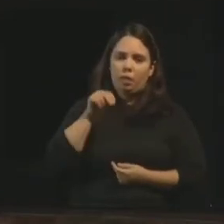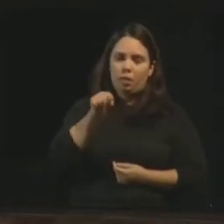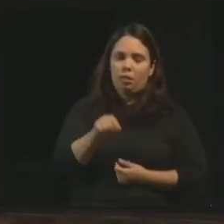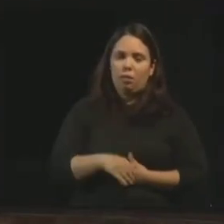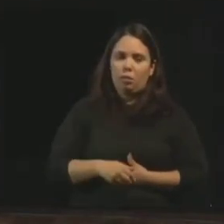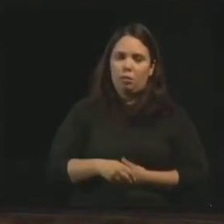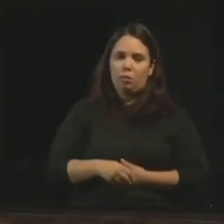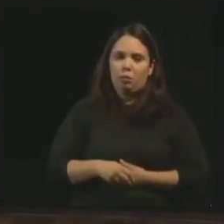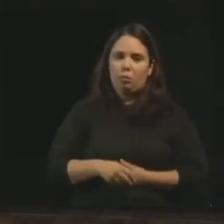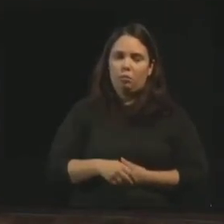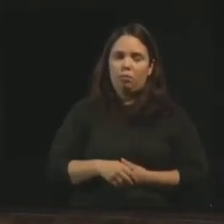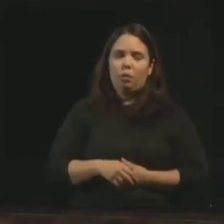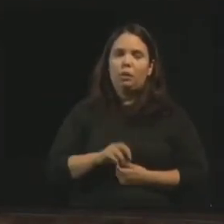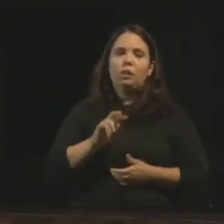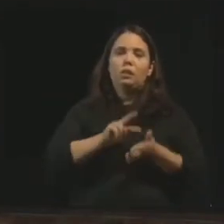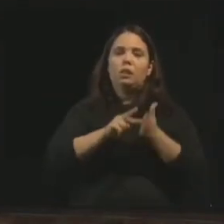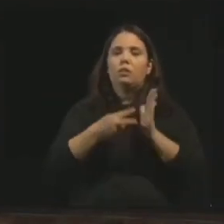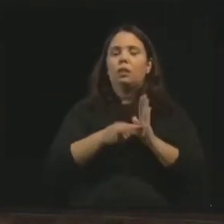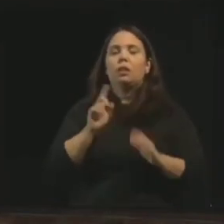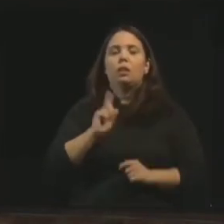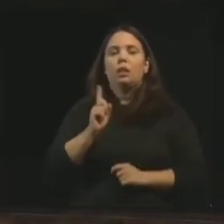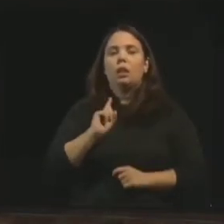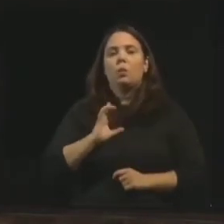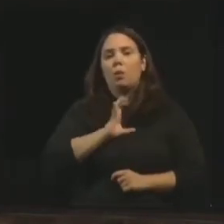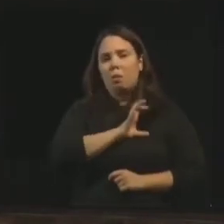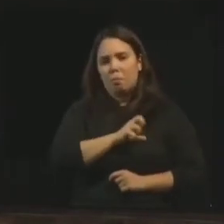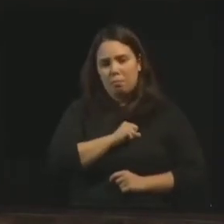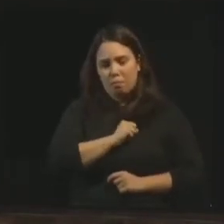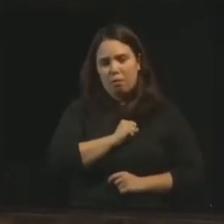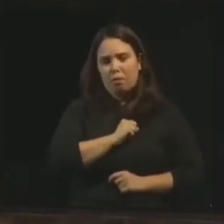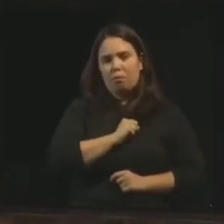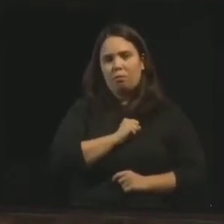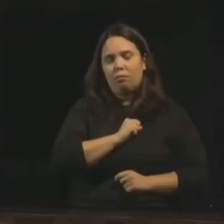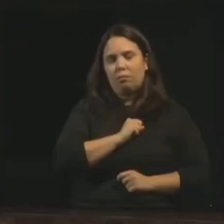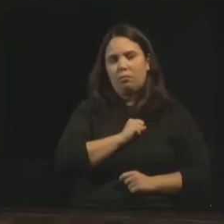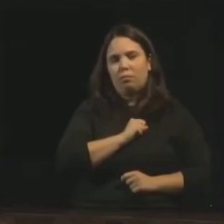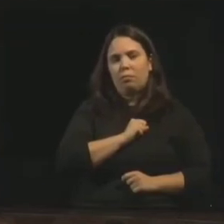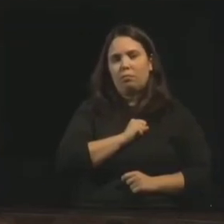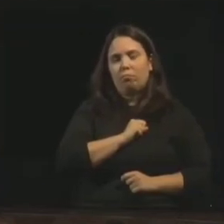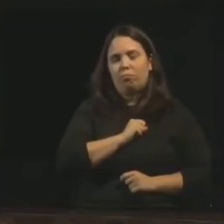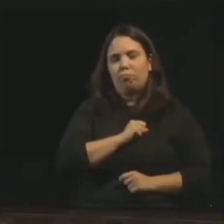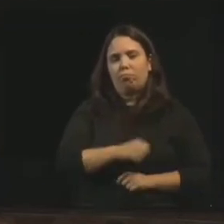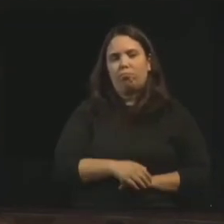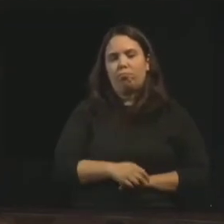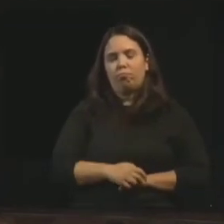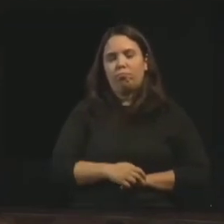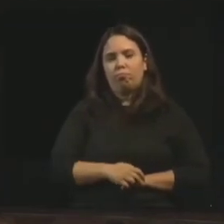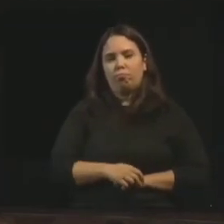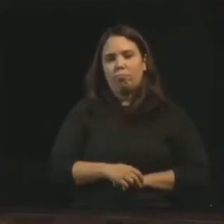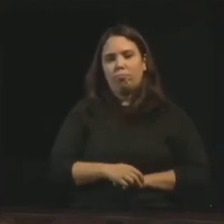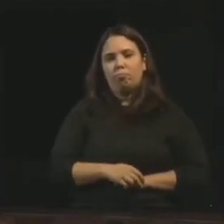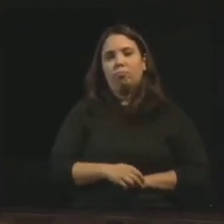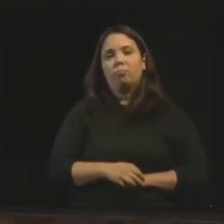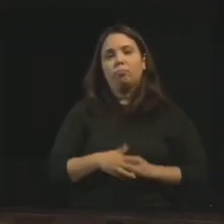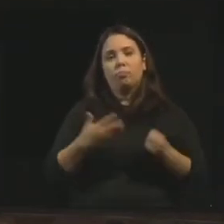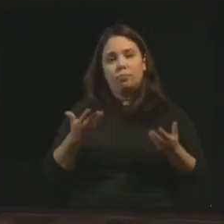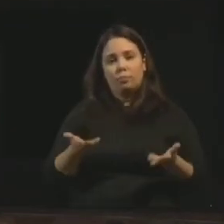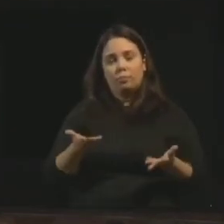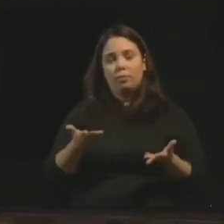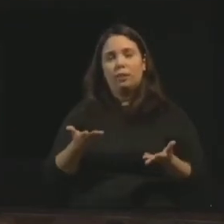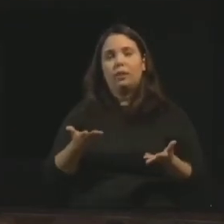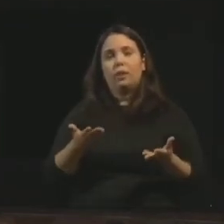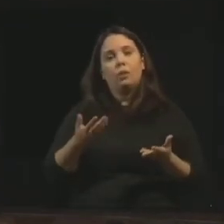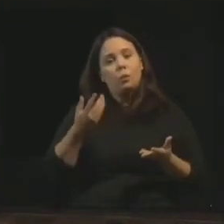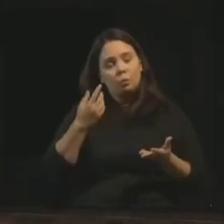não te amar. Não te ajudar a viver seria não te amar. Então eles vão nos esperar.